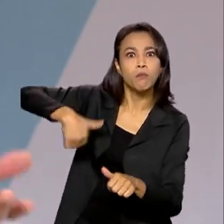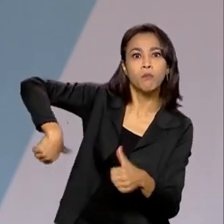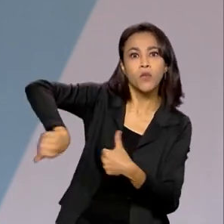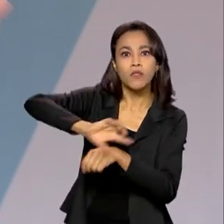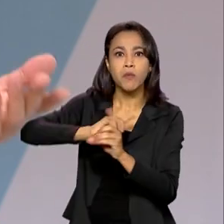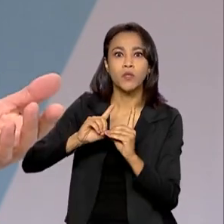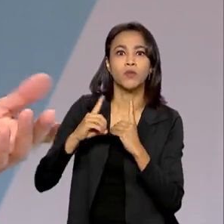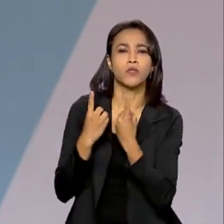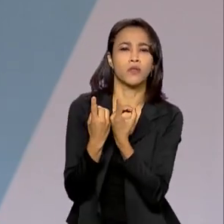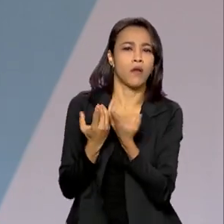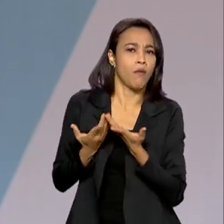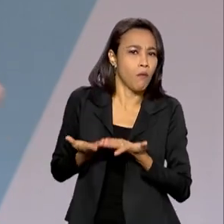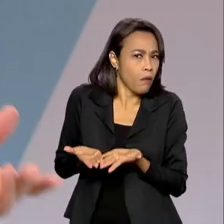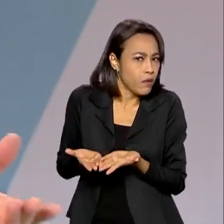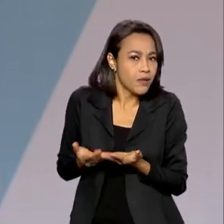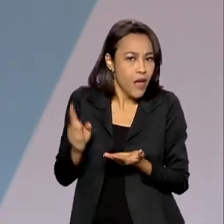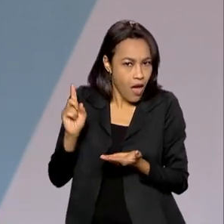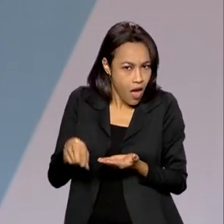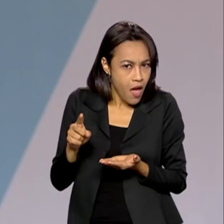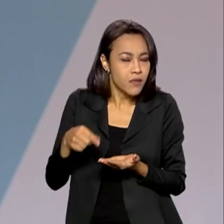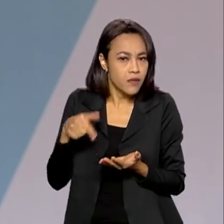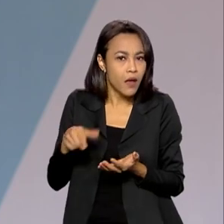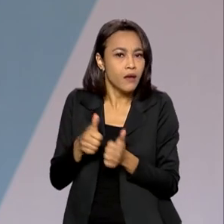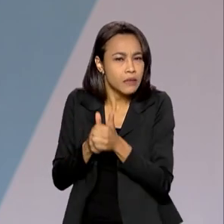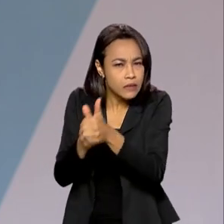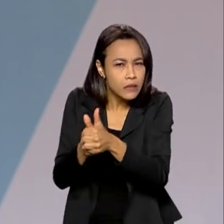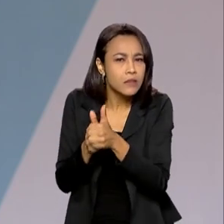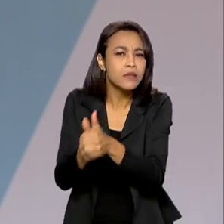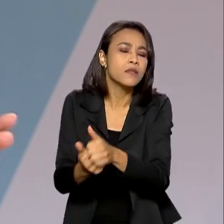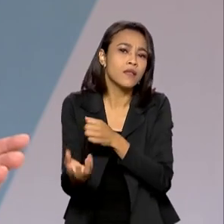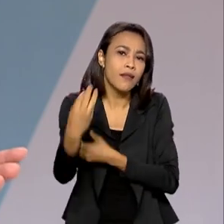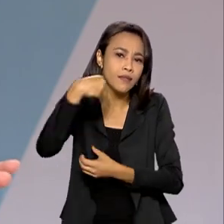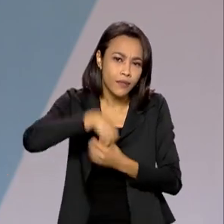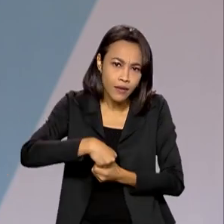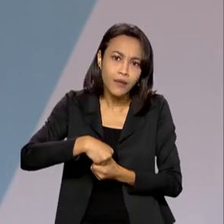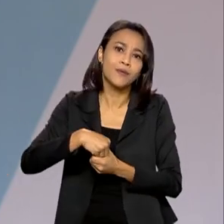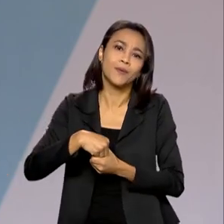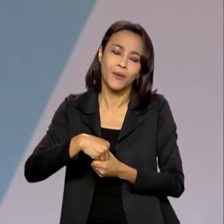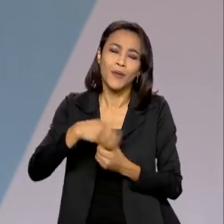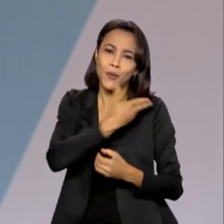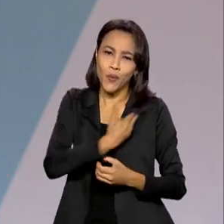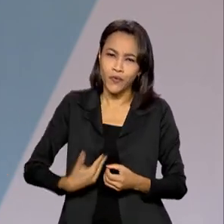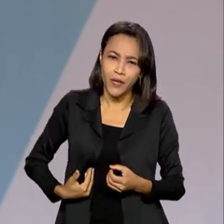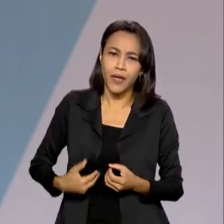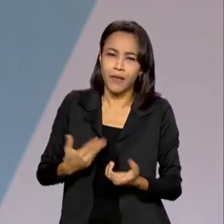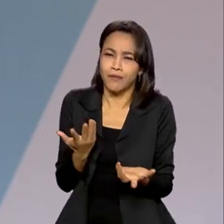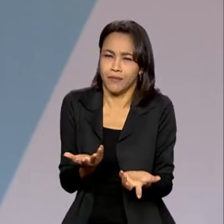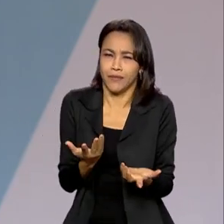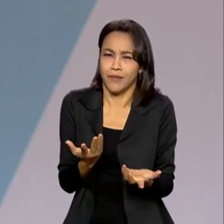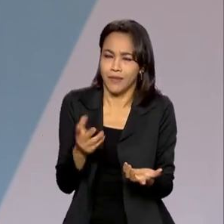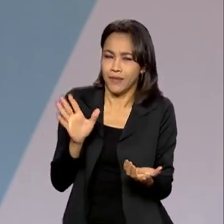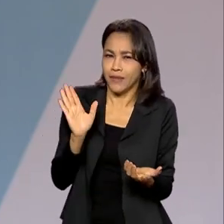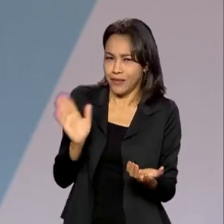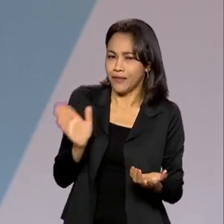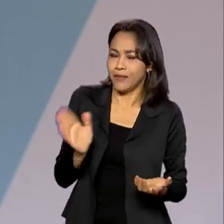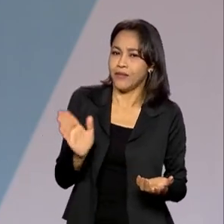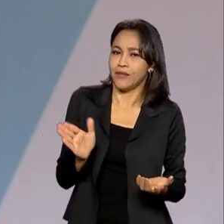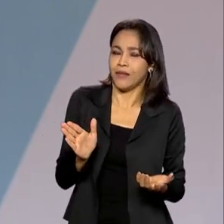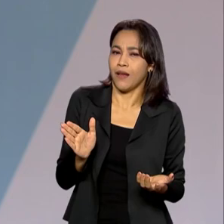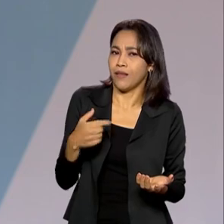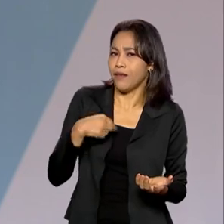Na verdade, essa é uma diretriz que permeia, que atravessa o governo de ponta a ponta. O senhor já deu aí uma